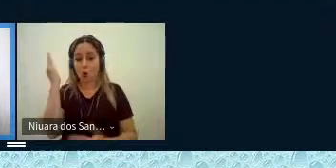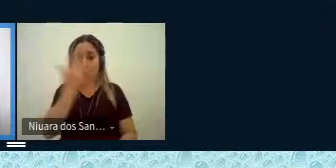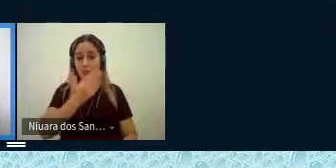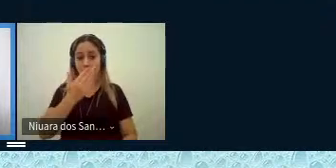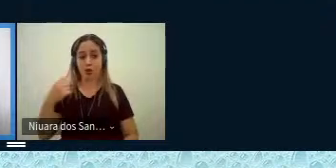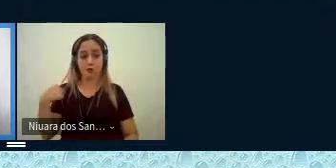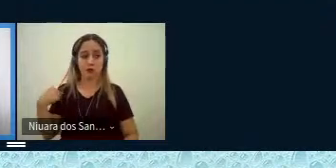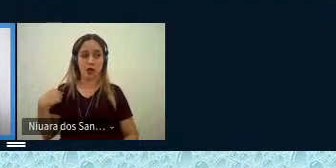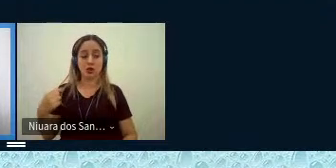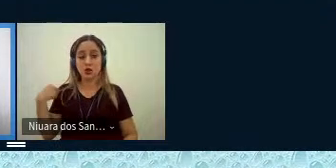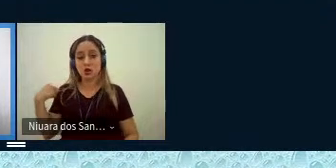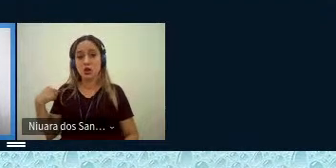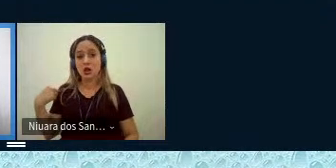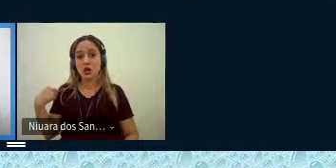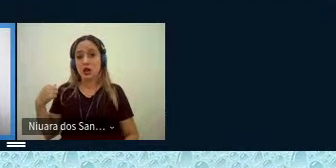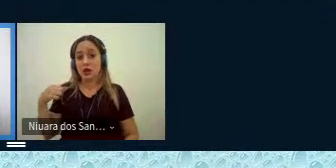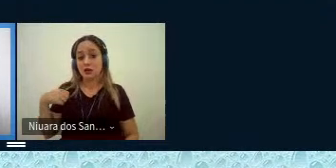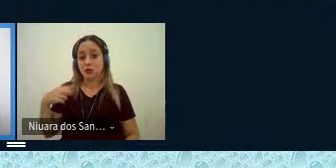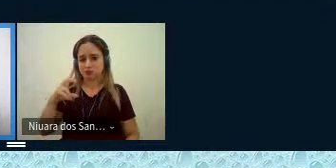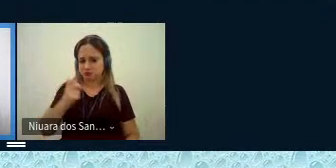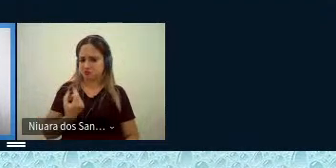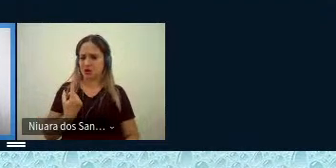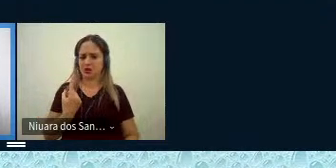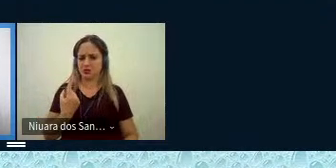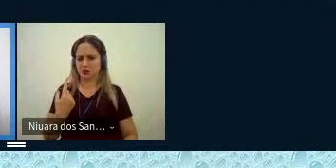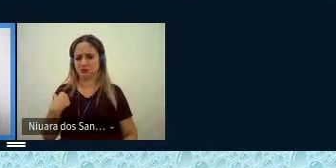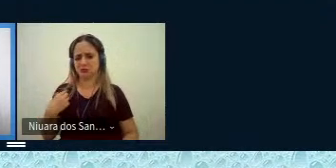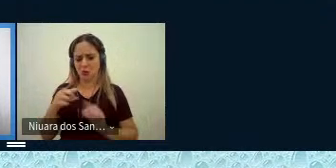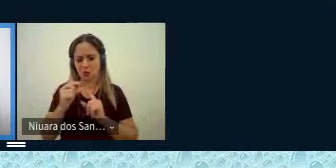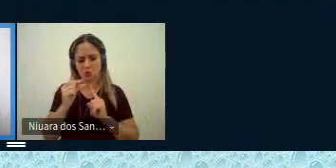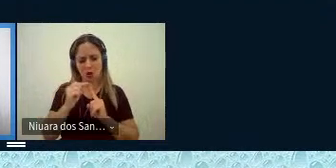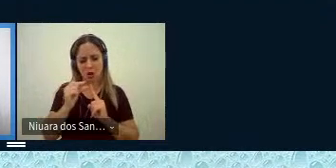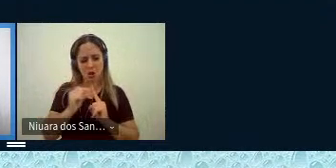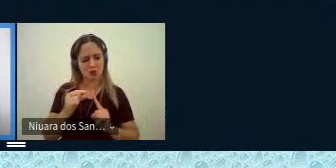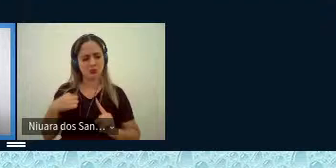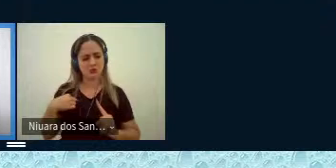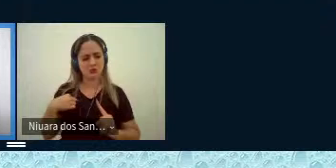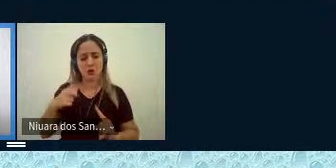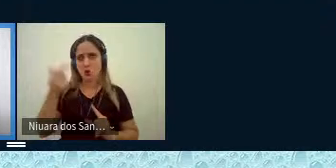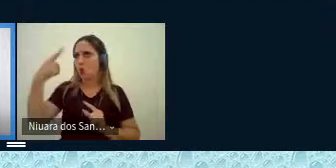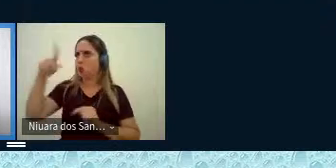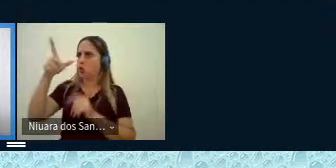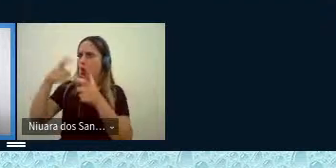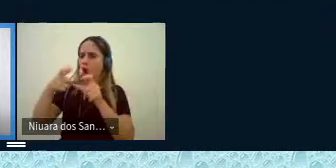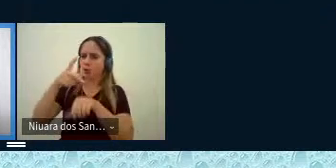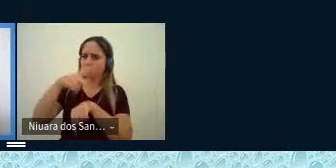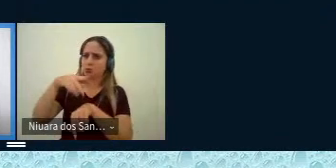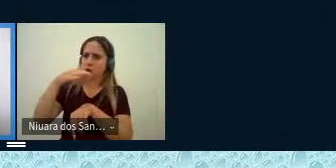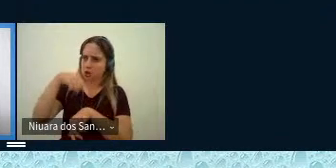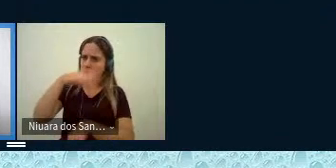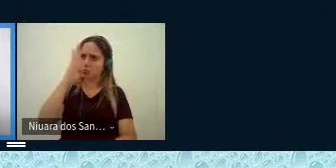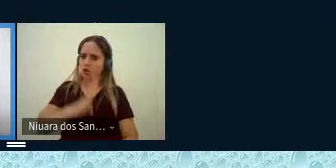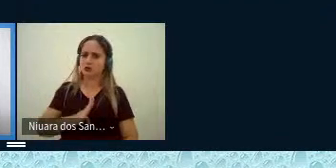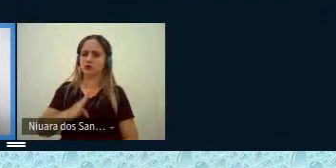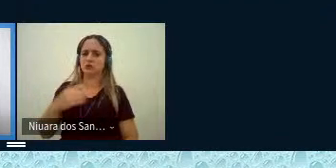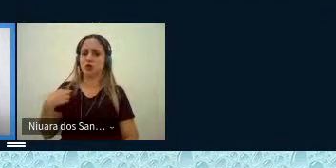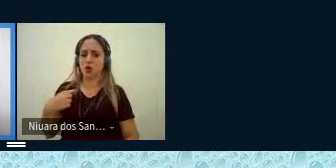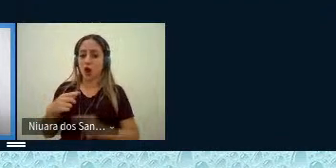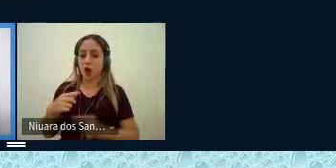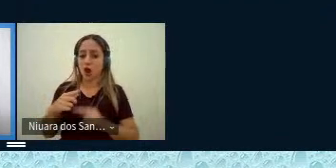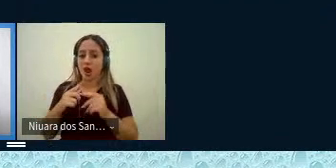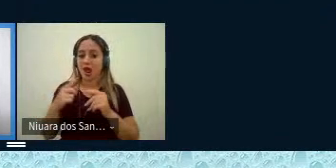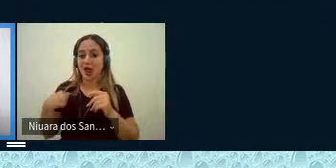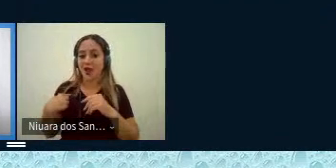selecionado se mostrava estranho às pessoas das outras regiões do Brasil, o glossário foi se tornando